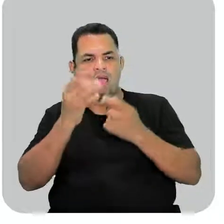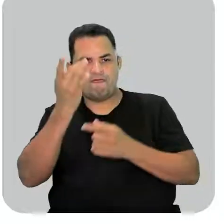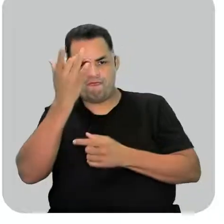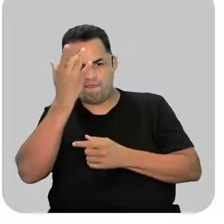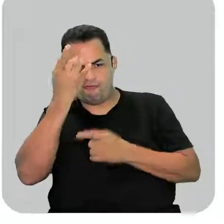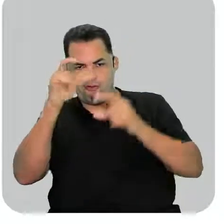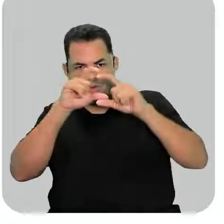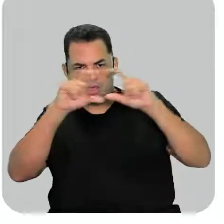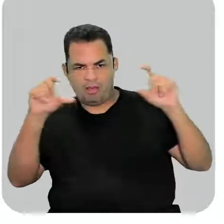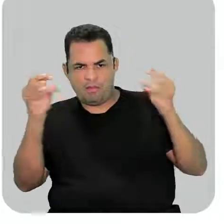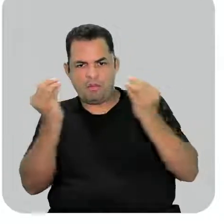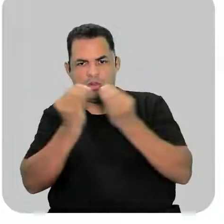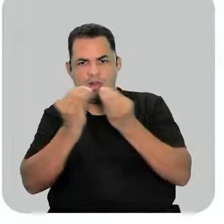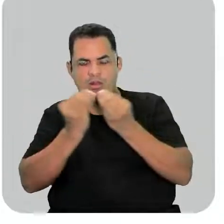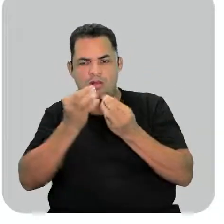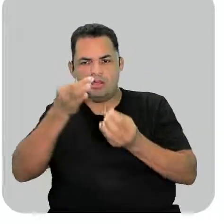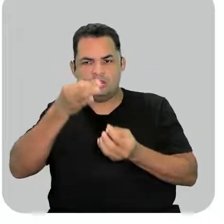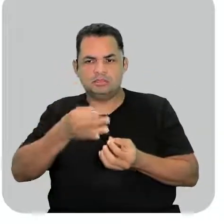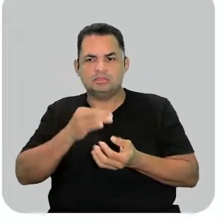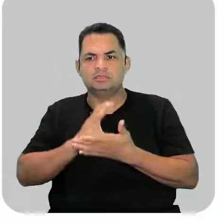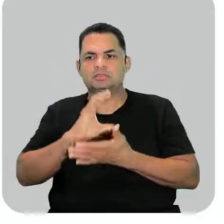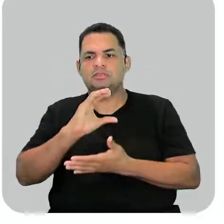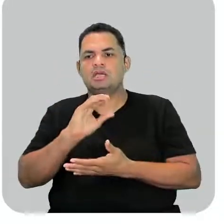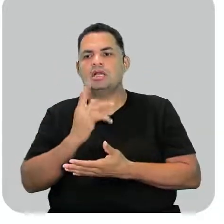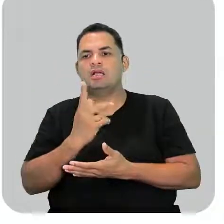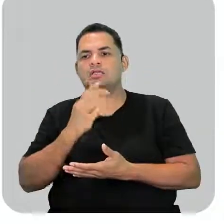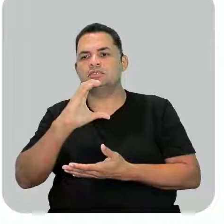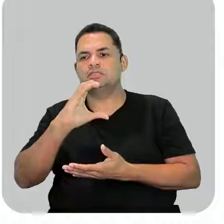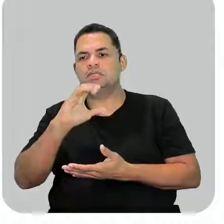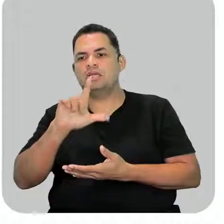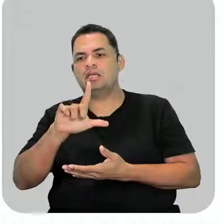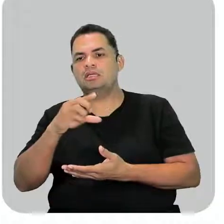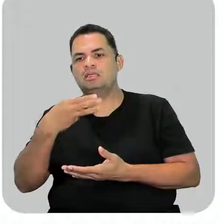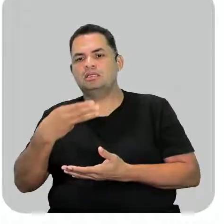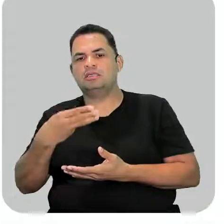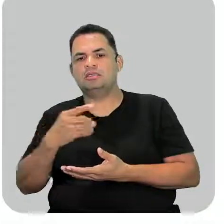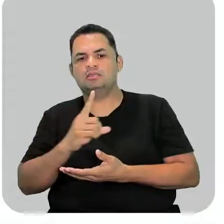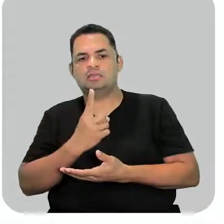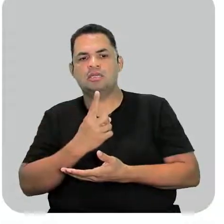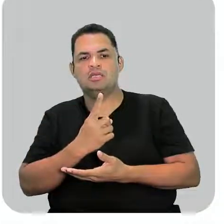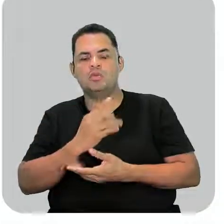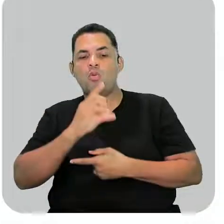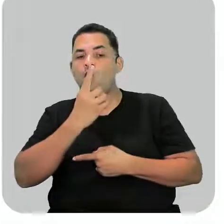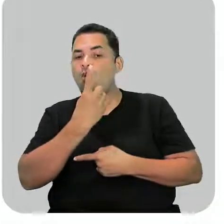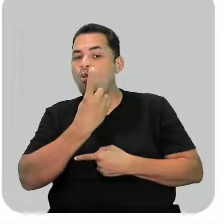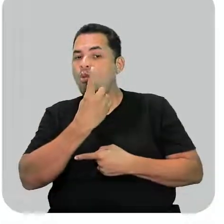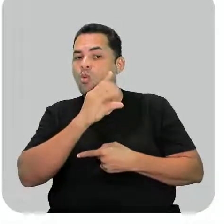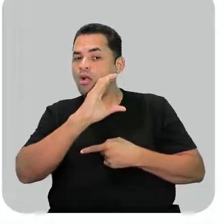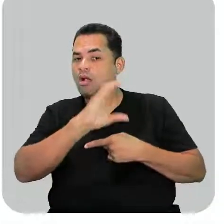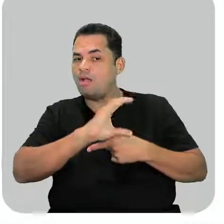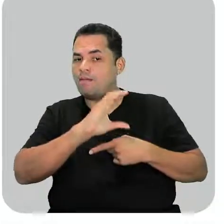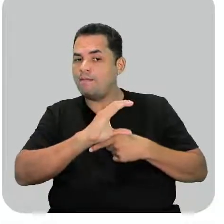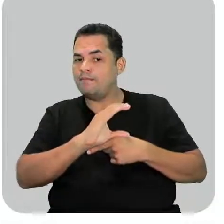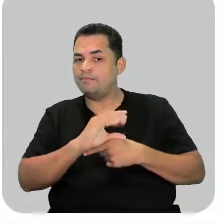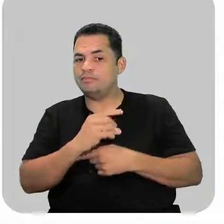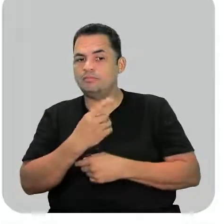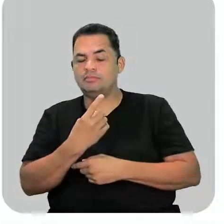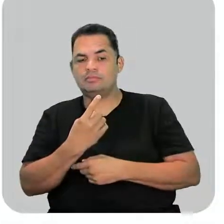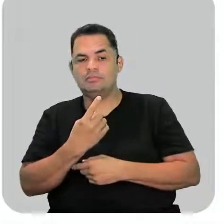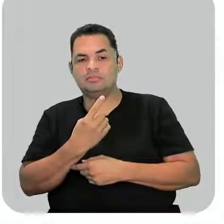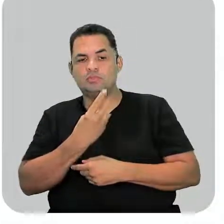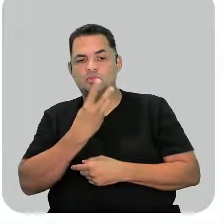ser CHCl3. Porque nós vamos ter um carbono e um, dois,